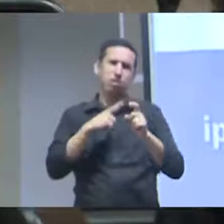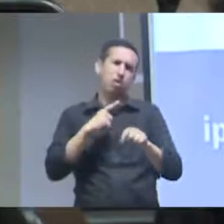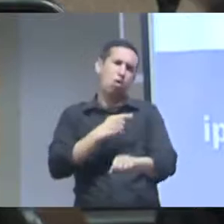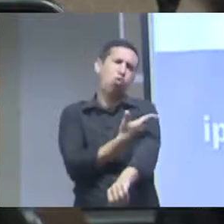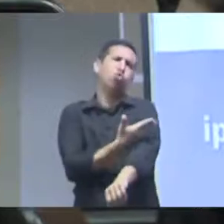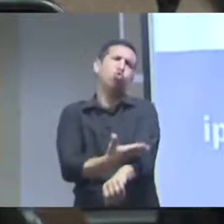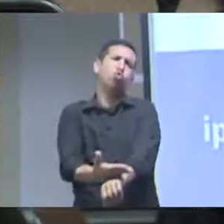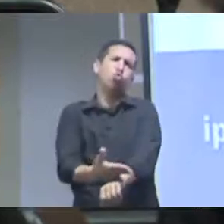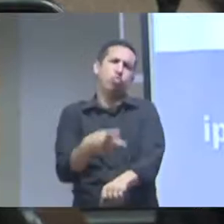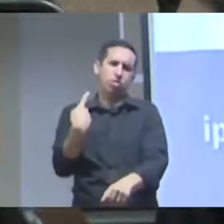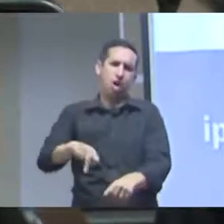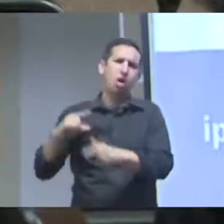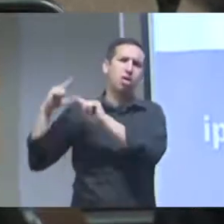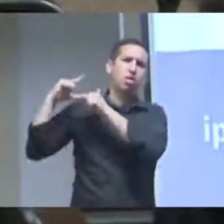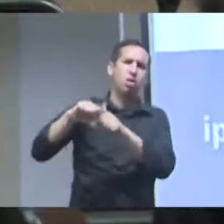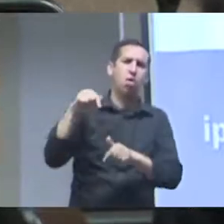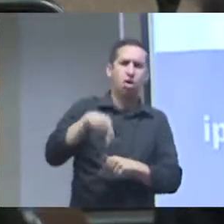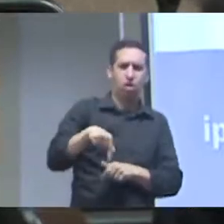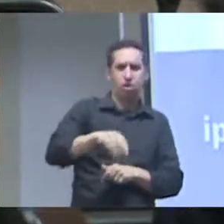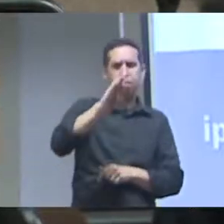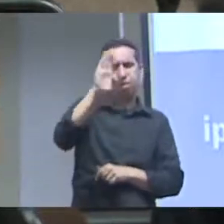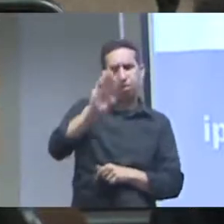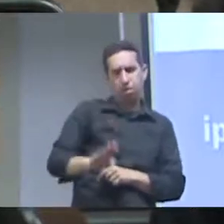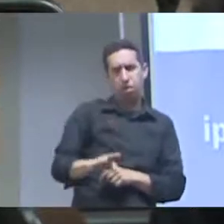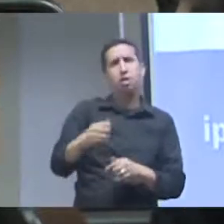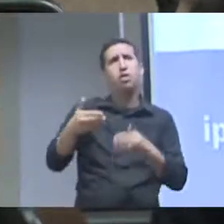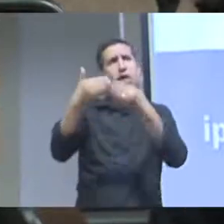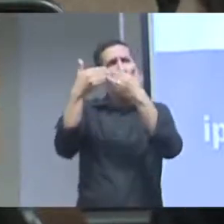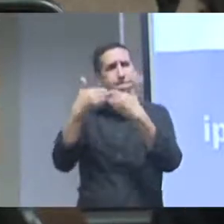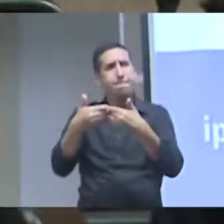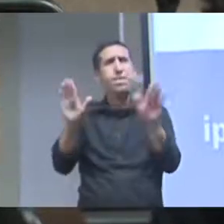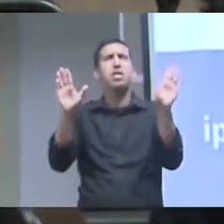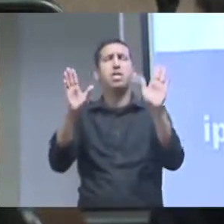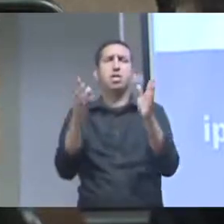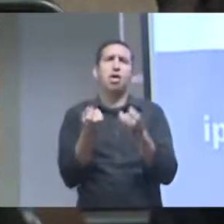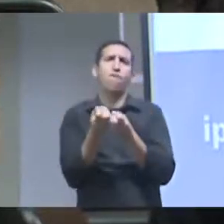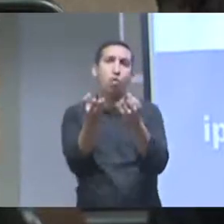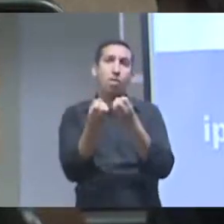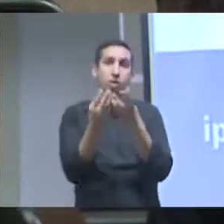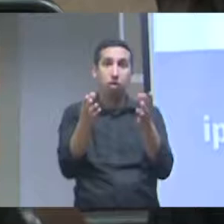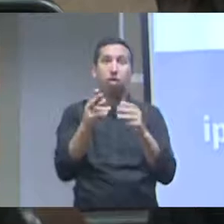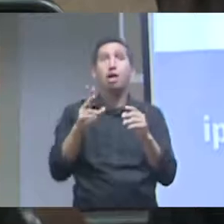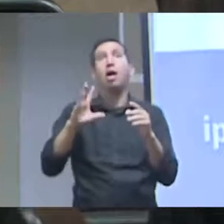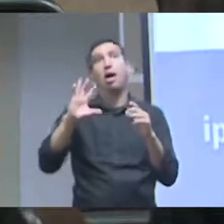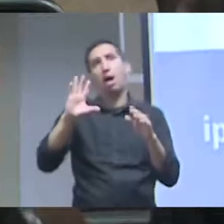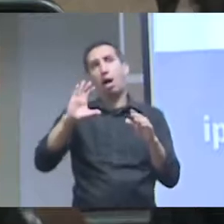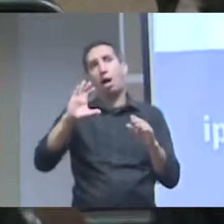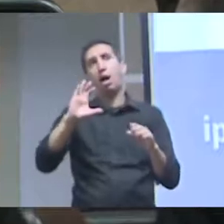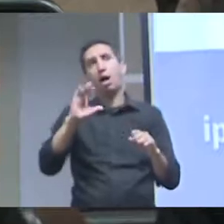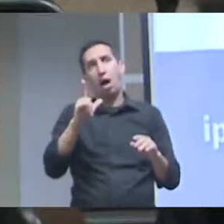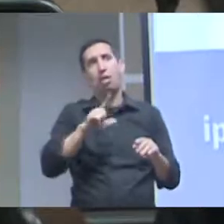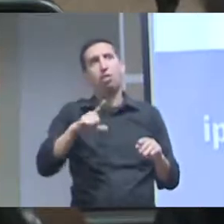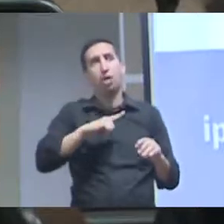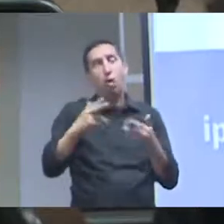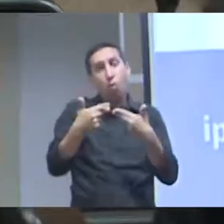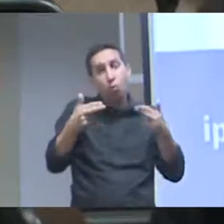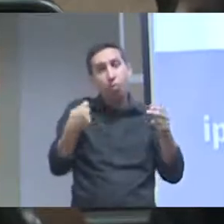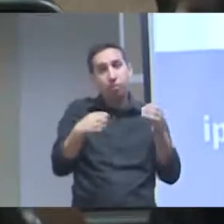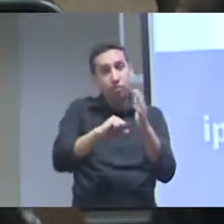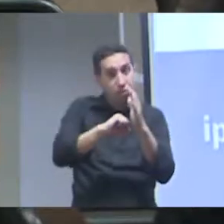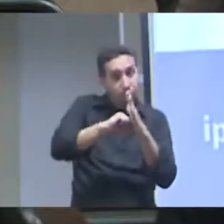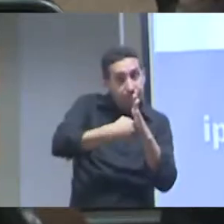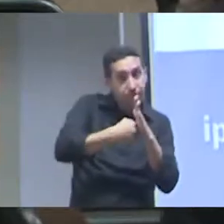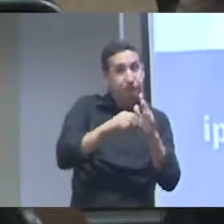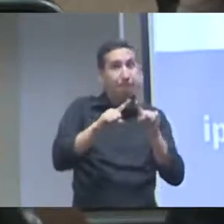tradição no Brasil por meio dos órgãos públicos de abrir essas informações e tem todo o cuidado com a proteção hoje em dia das